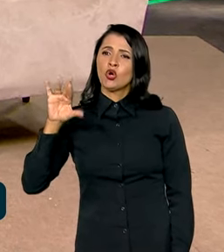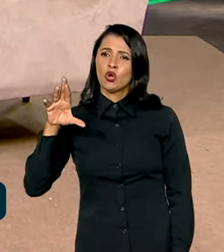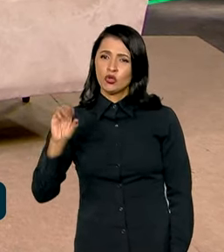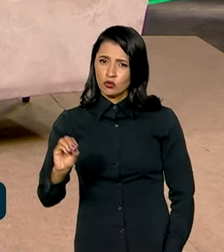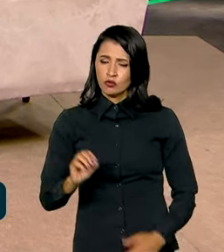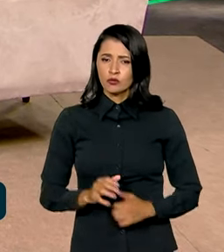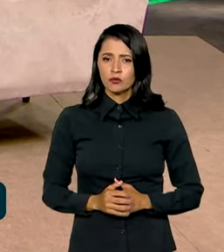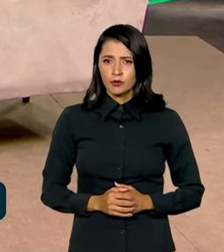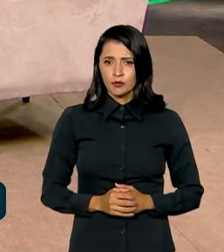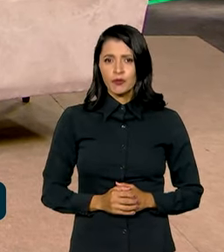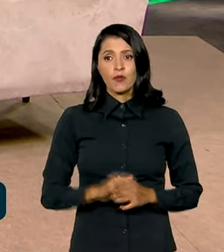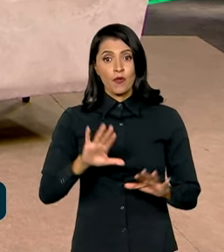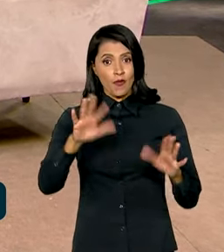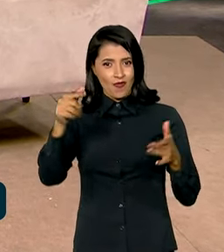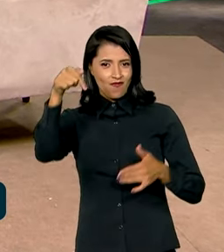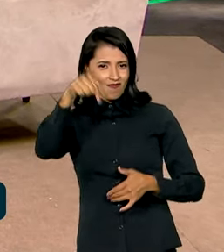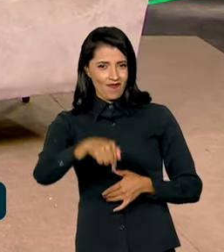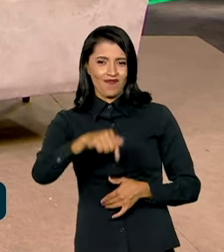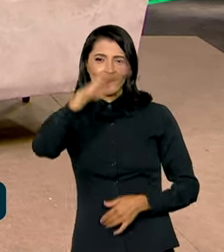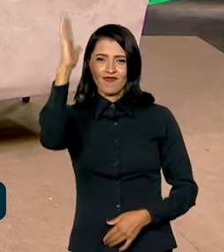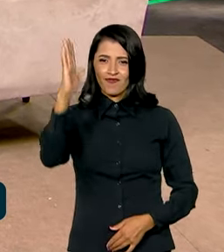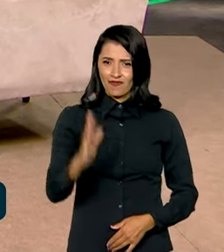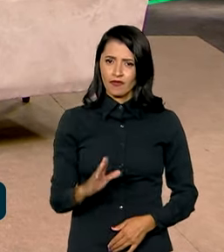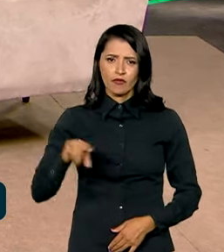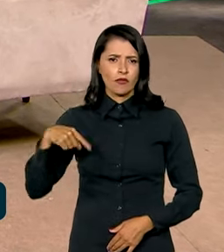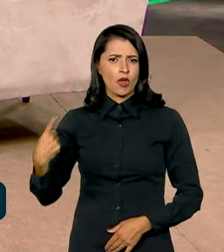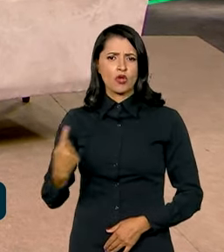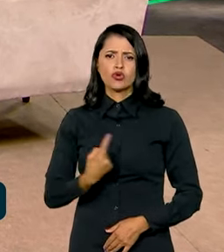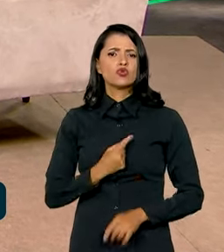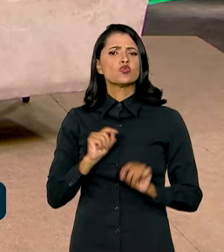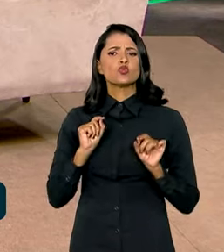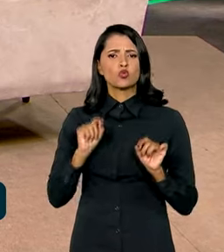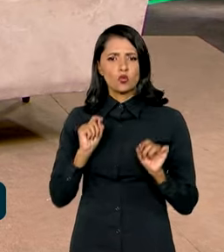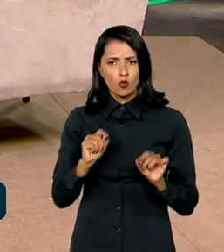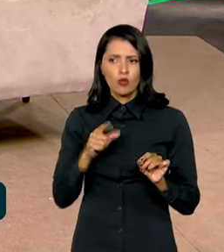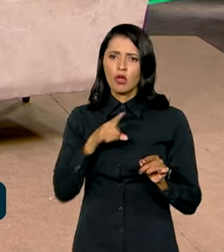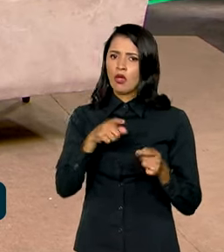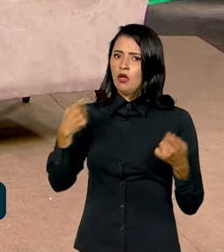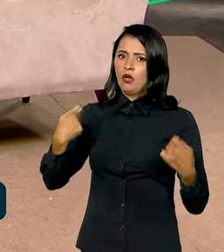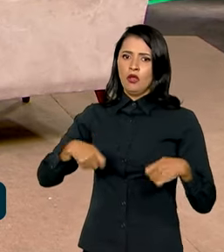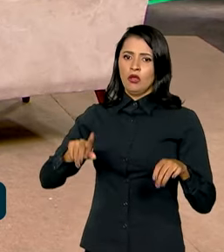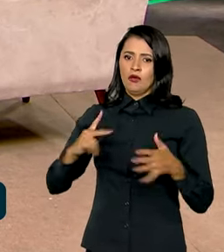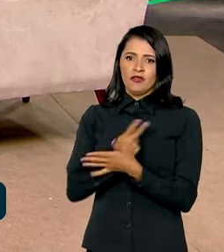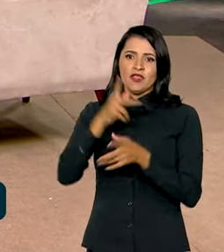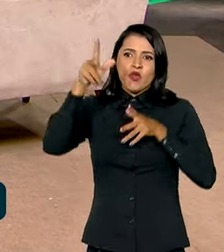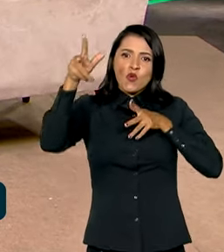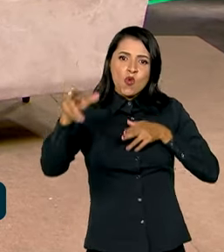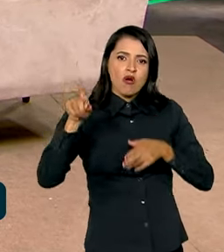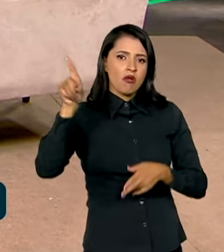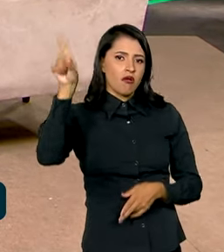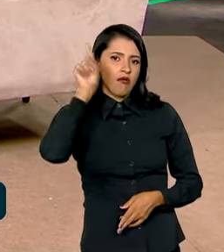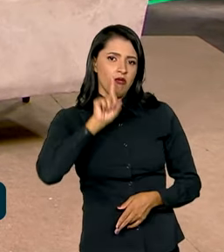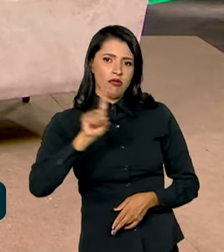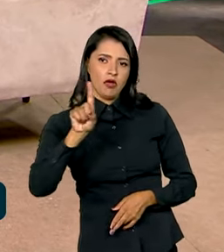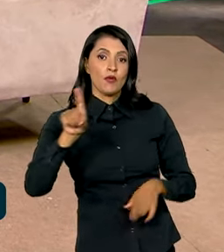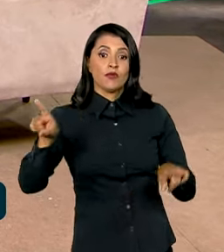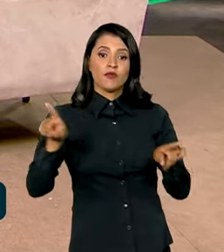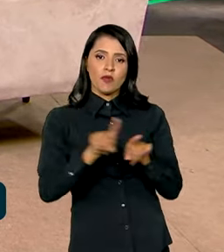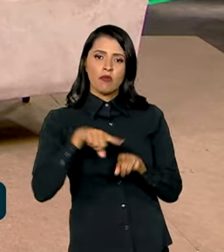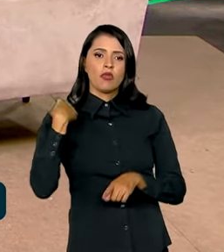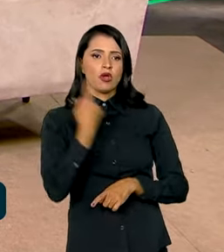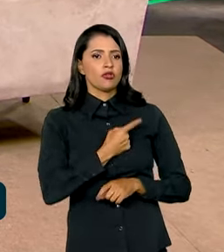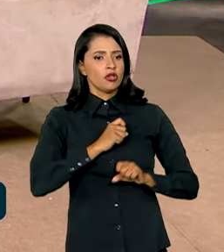No episódio aqui, nós não só escapamos dessa tragédia, como tivemos a força